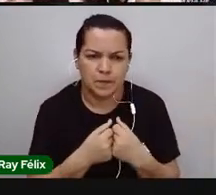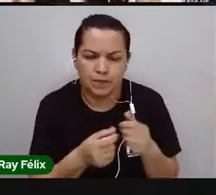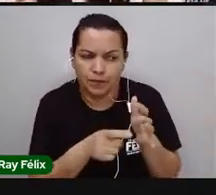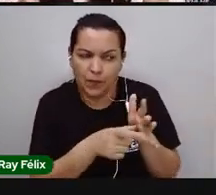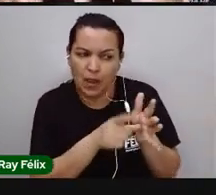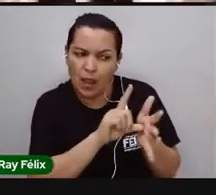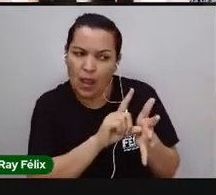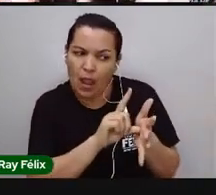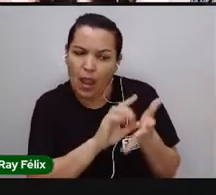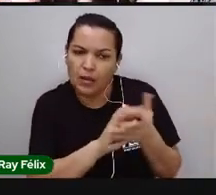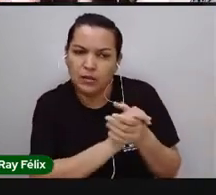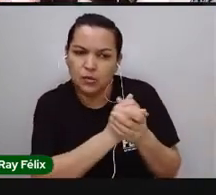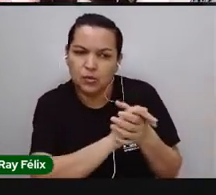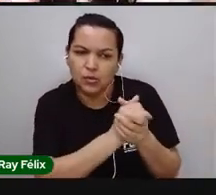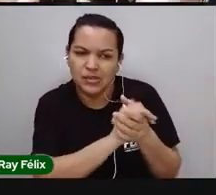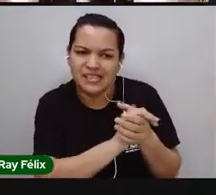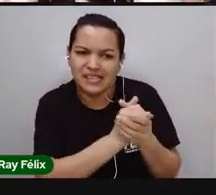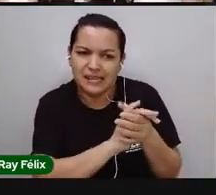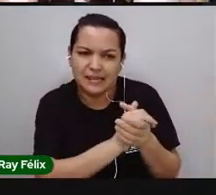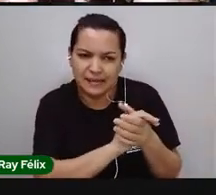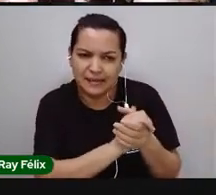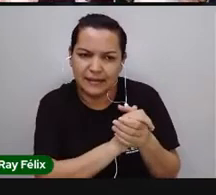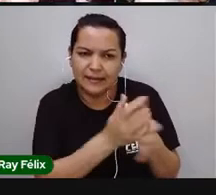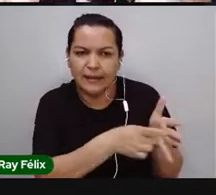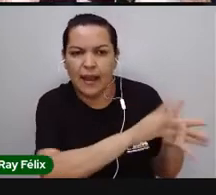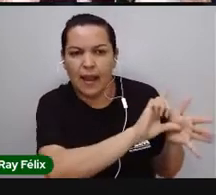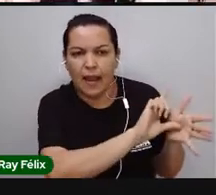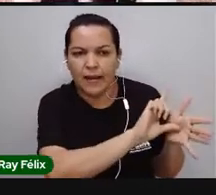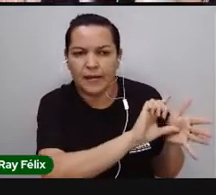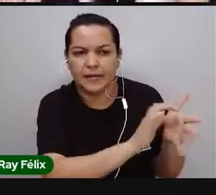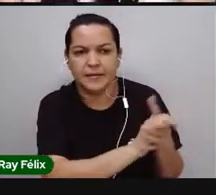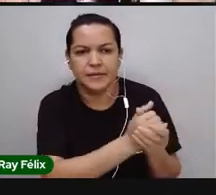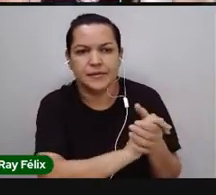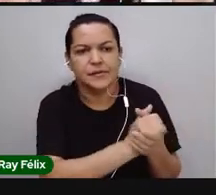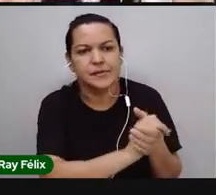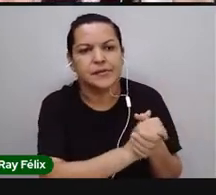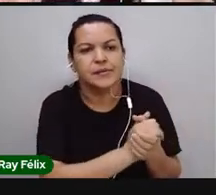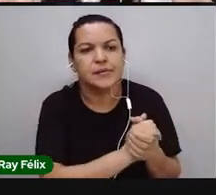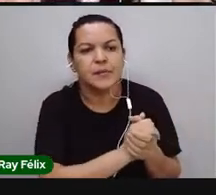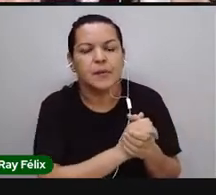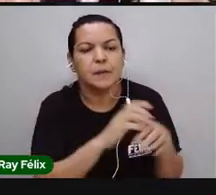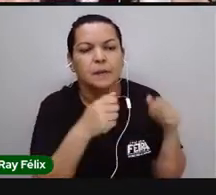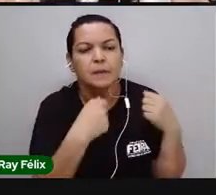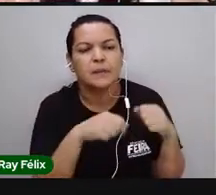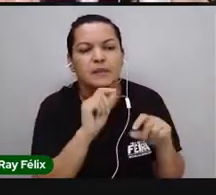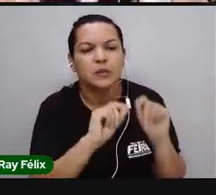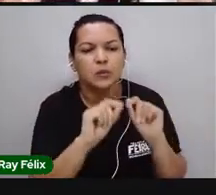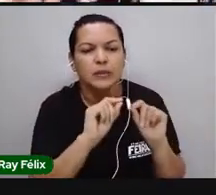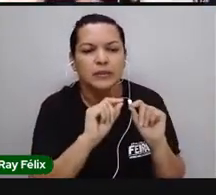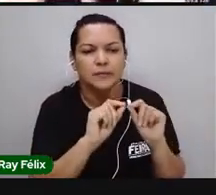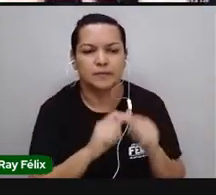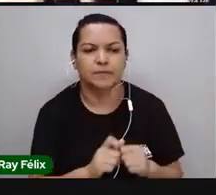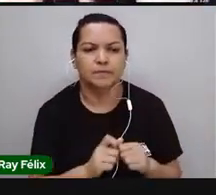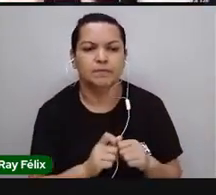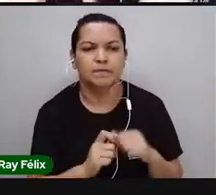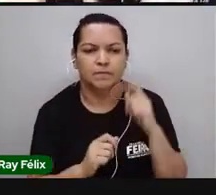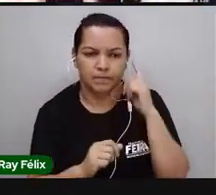passar o sabão? Vocês são experts, mas só uma lembrança, tá? Antes de passar o sabão, a gente tem que fazer o quê?